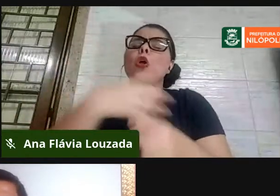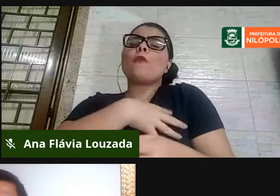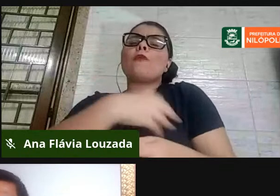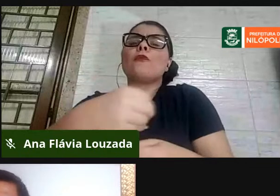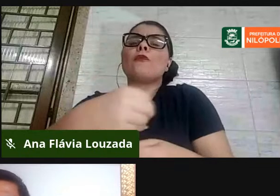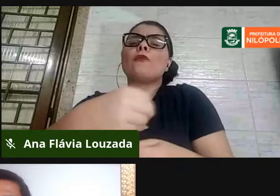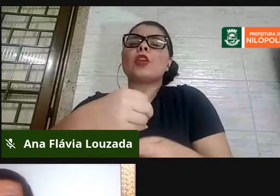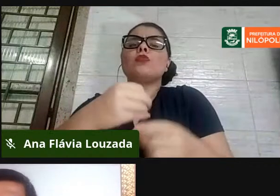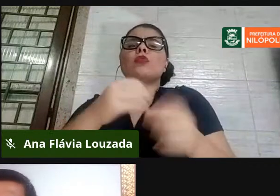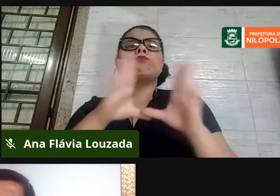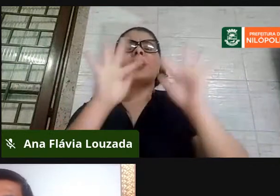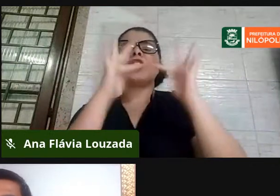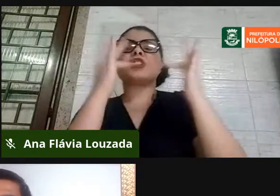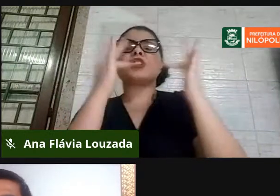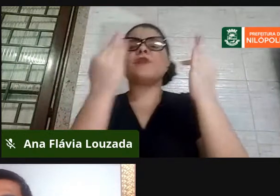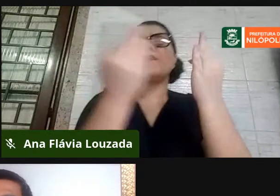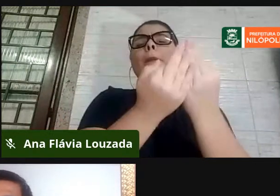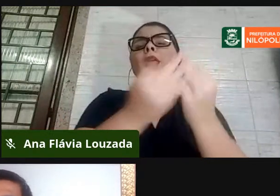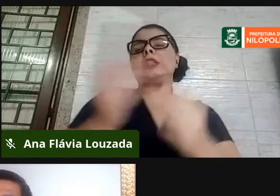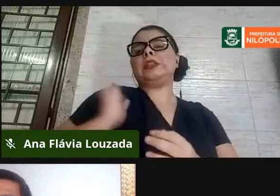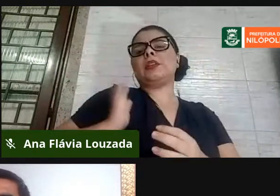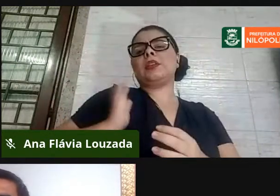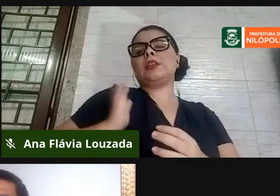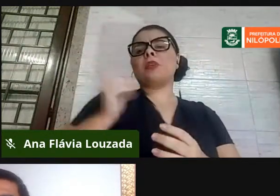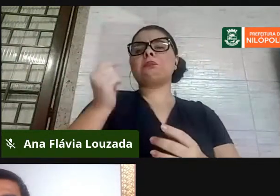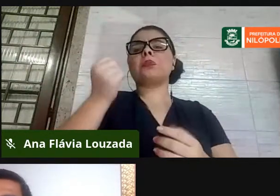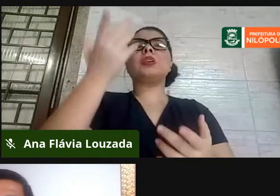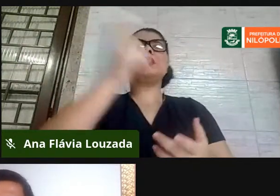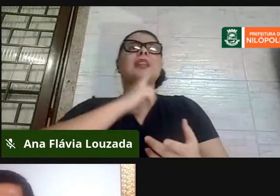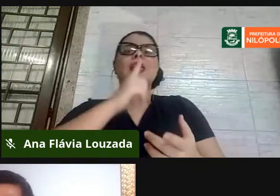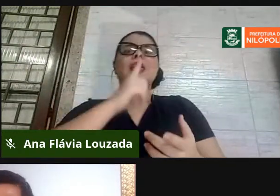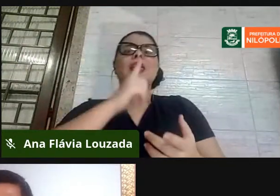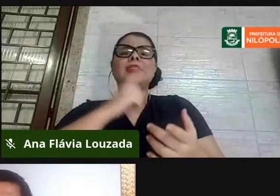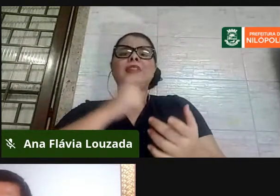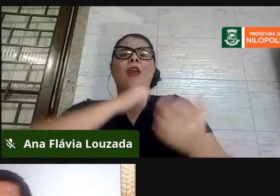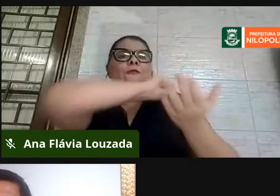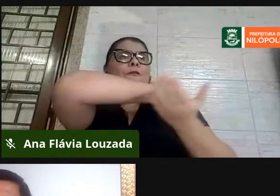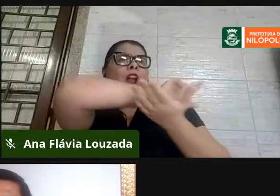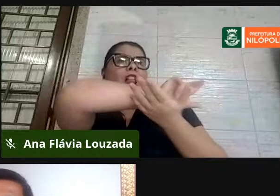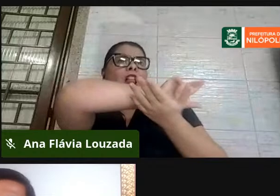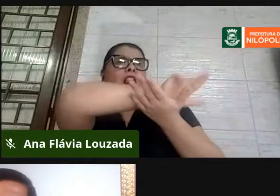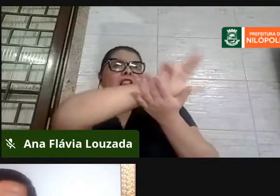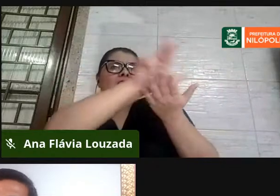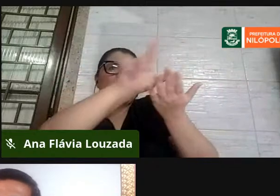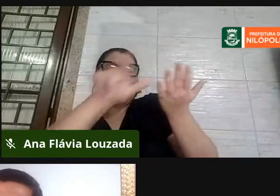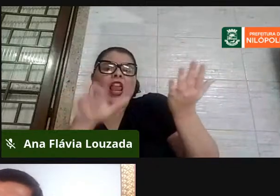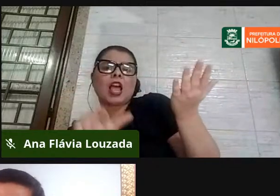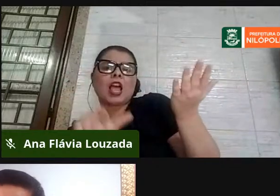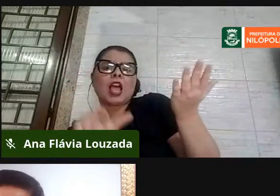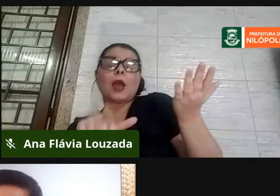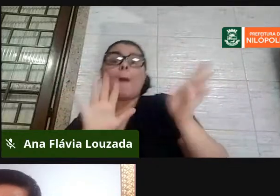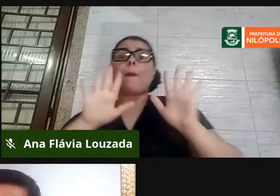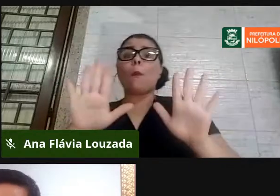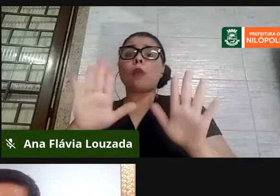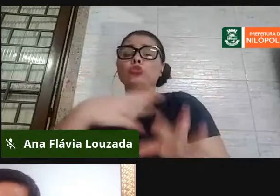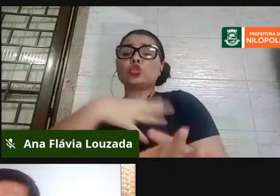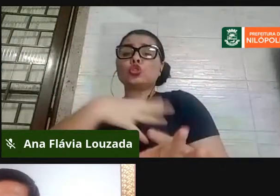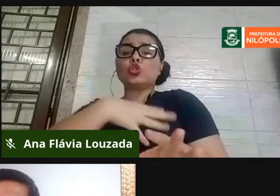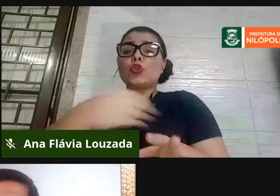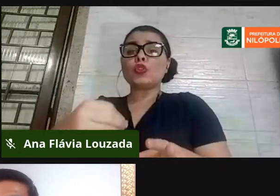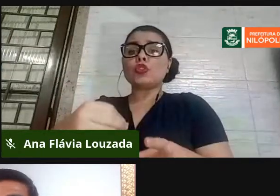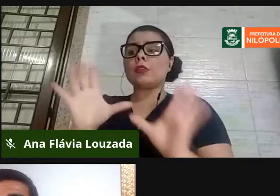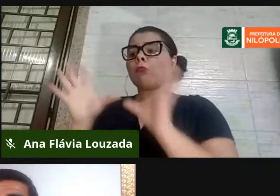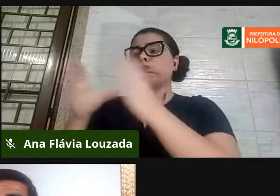eles têm à disposição ali uma aquarela de possibilidades, enquanto os filhos das classes mais populares, eles